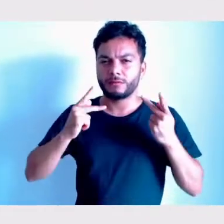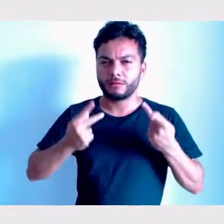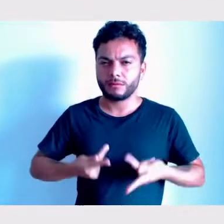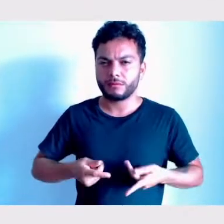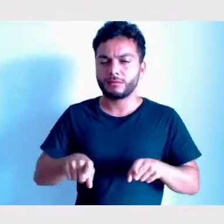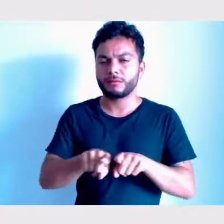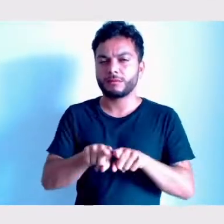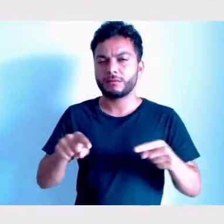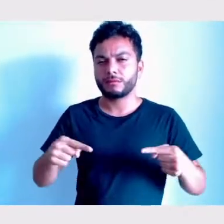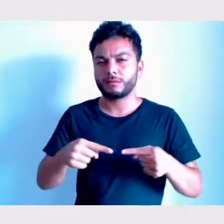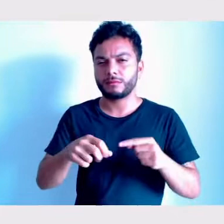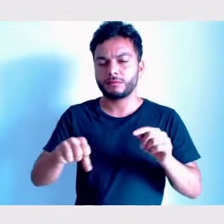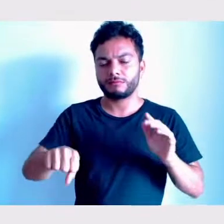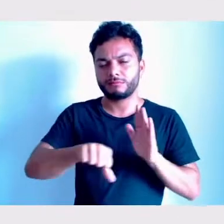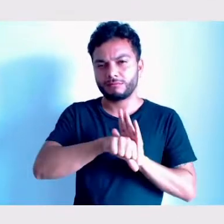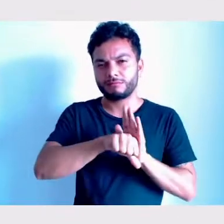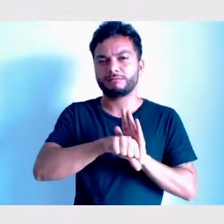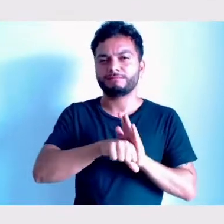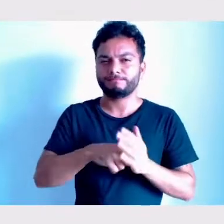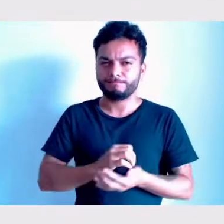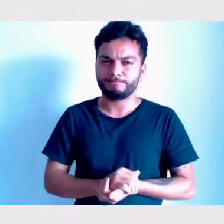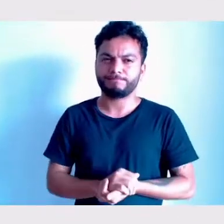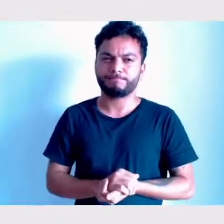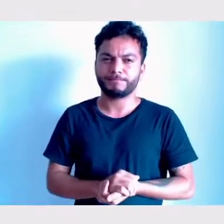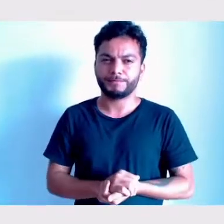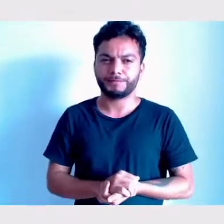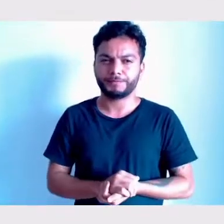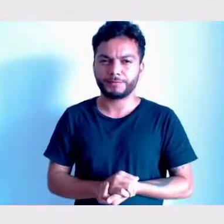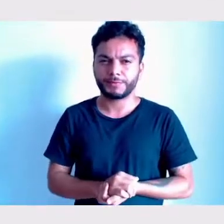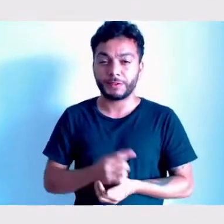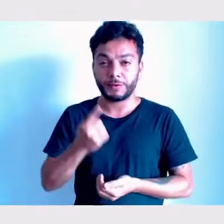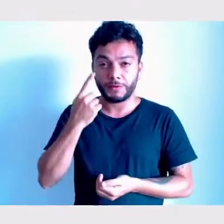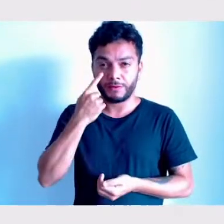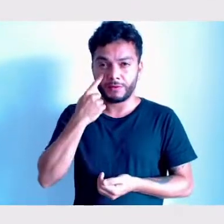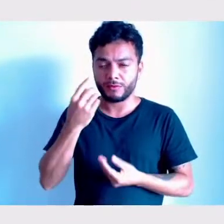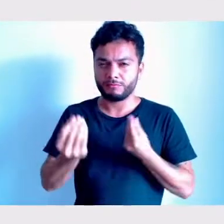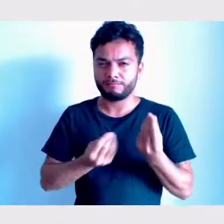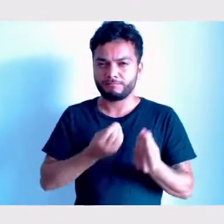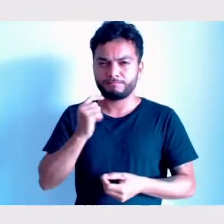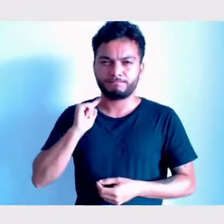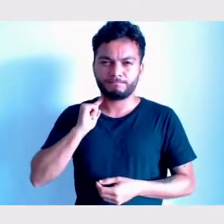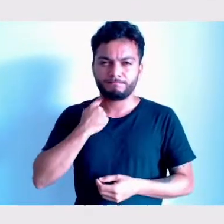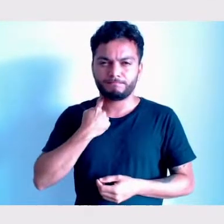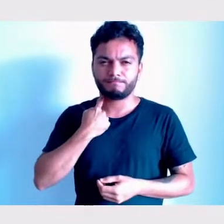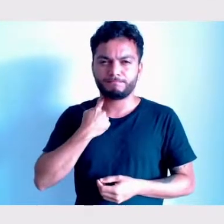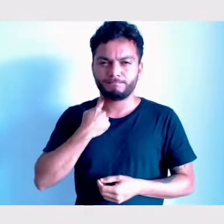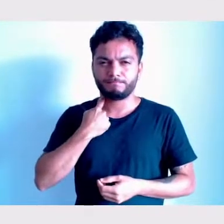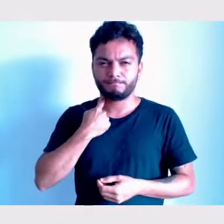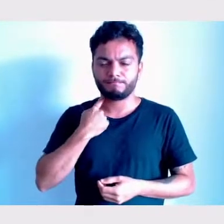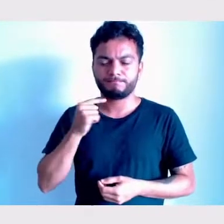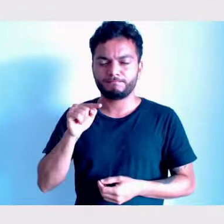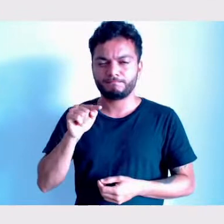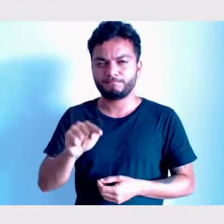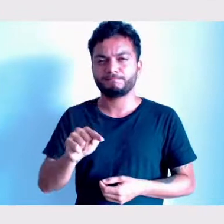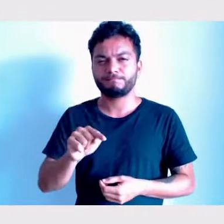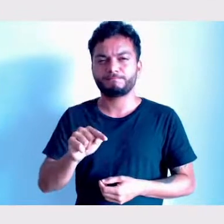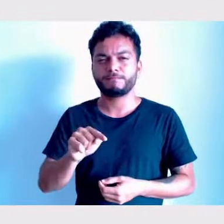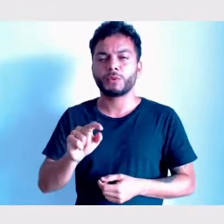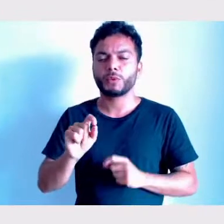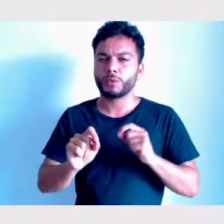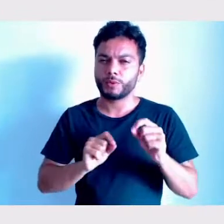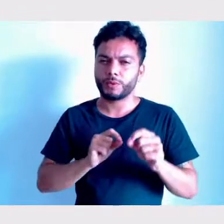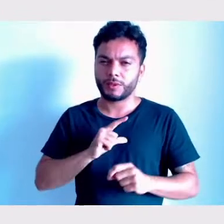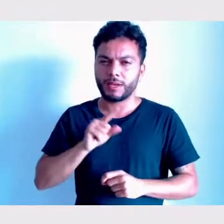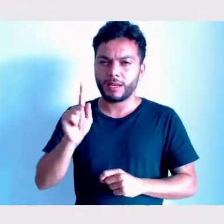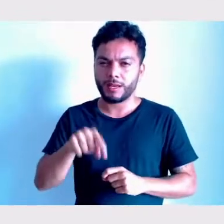Pode passar. Pasmem, senhores, que esses lixos que estão sendo recolhidos estão indo para a garagem da